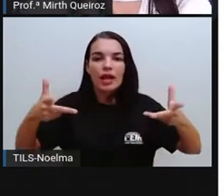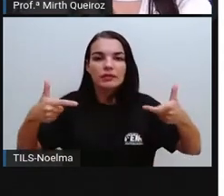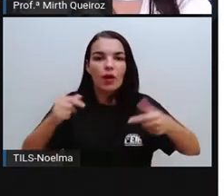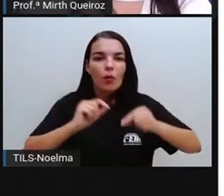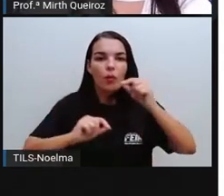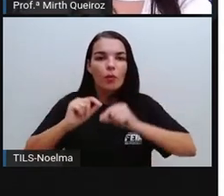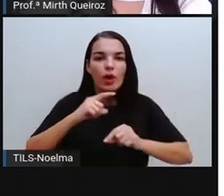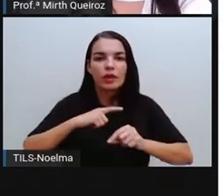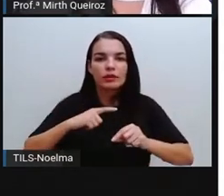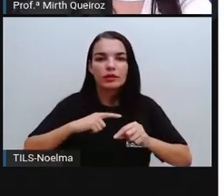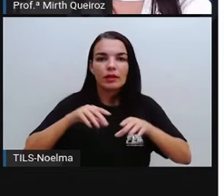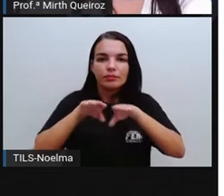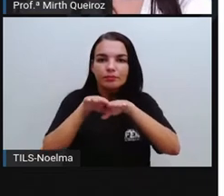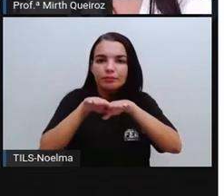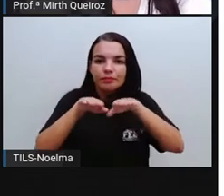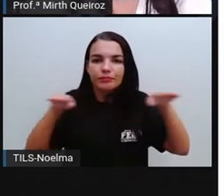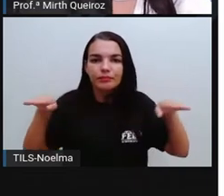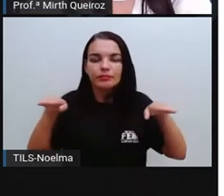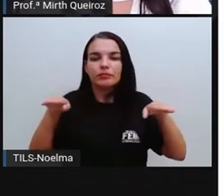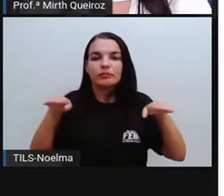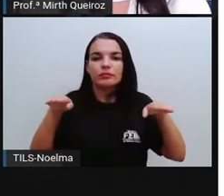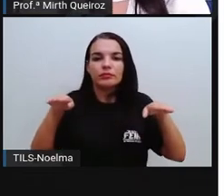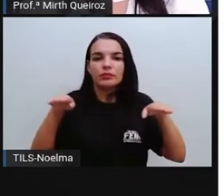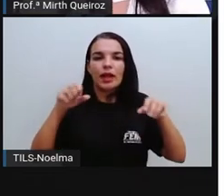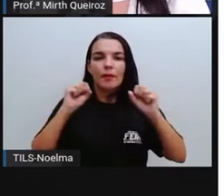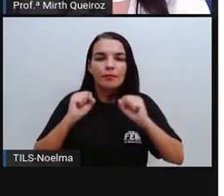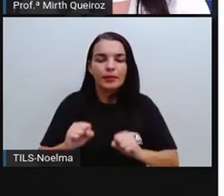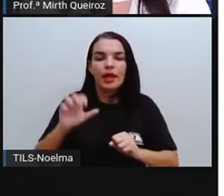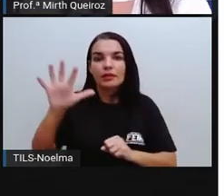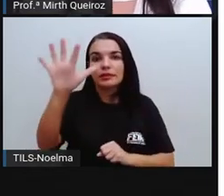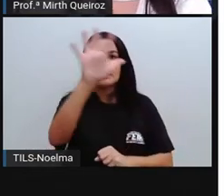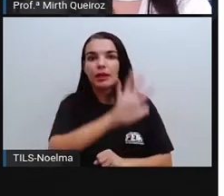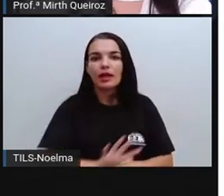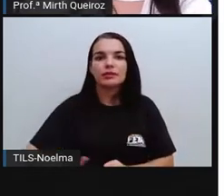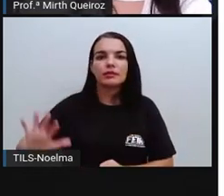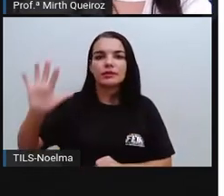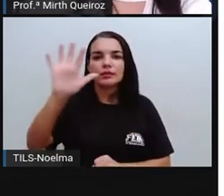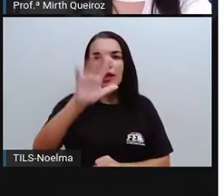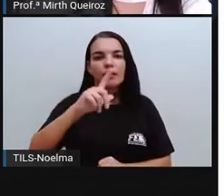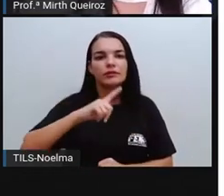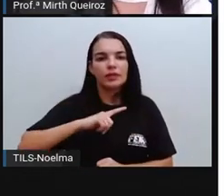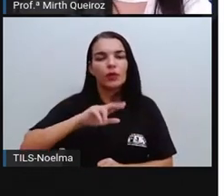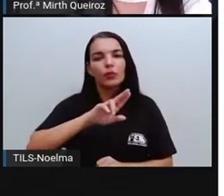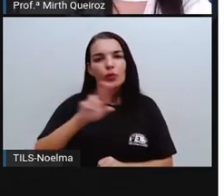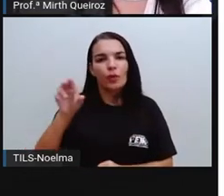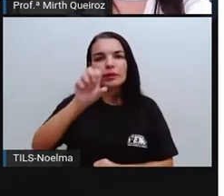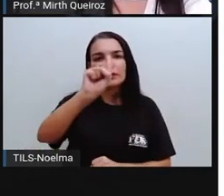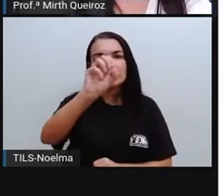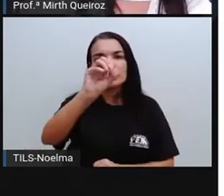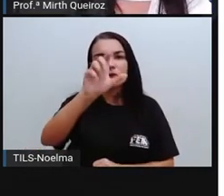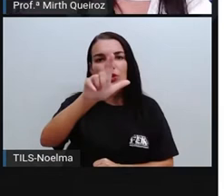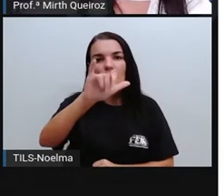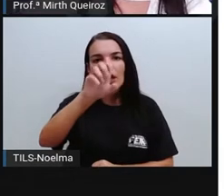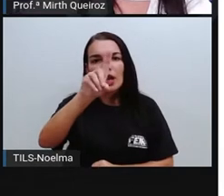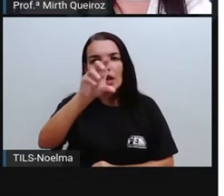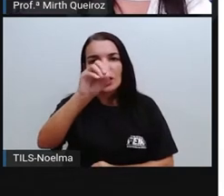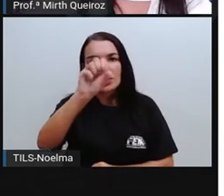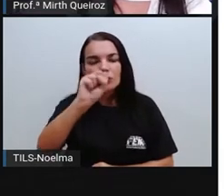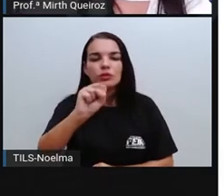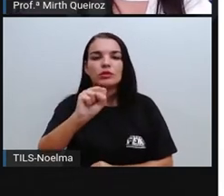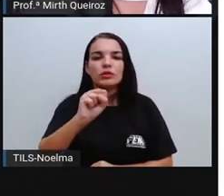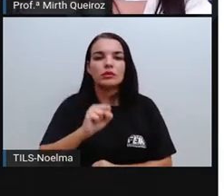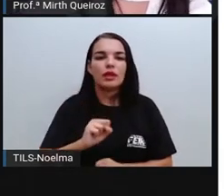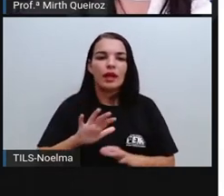chamadas de sólidos geométricos. Essas figuras espaciais, elas são chamadas de sólidos geométricos. E aqui a gente tem alguns